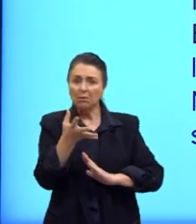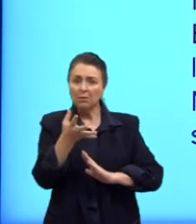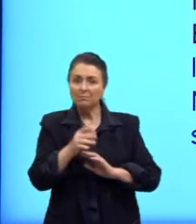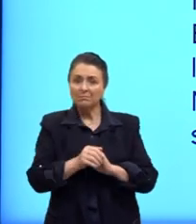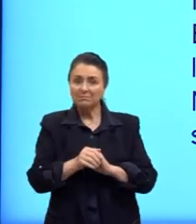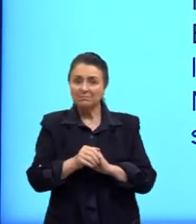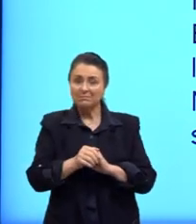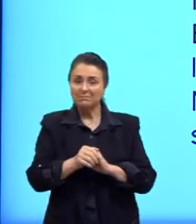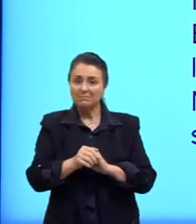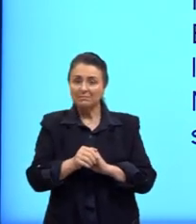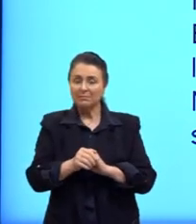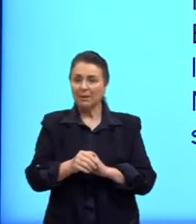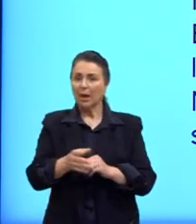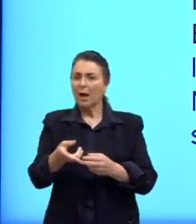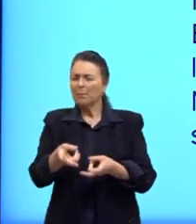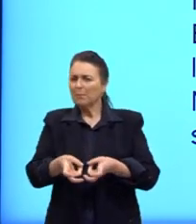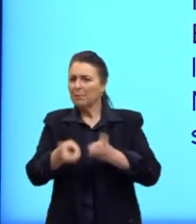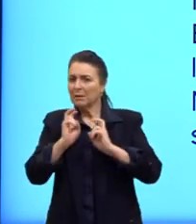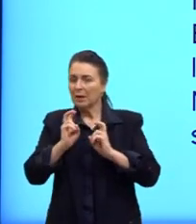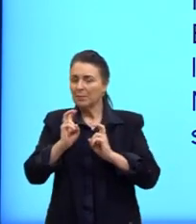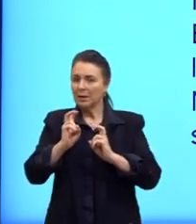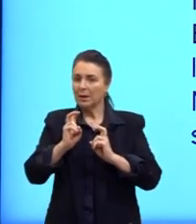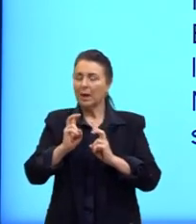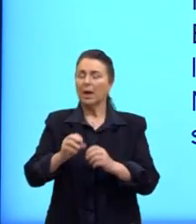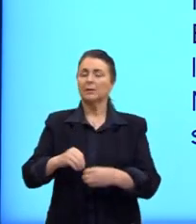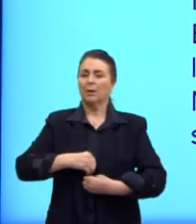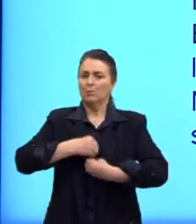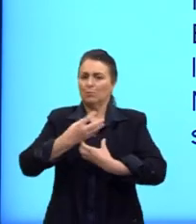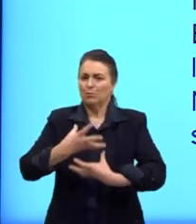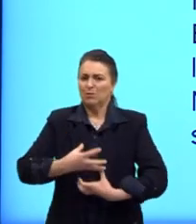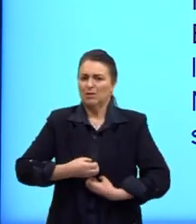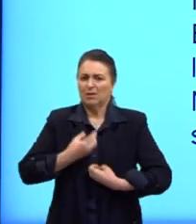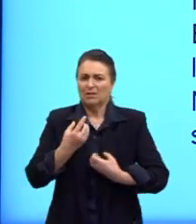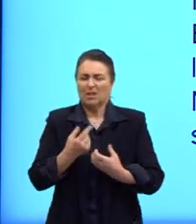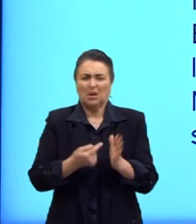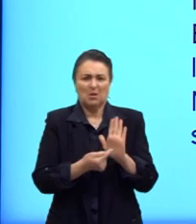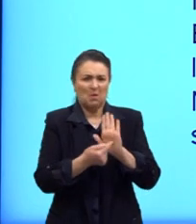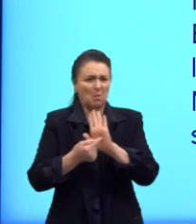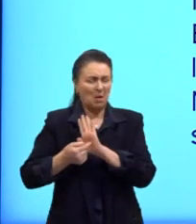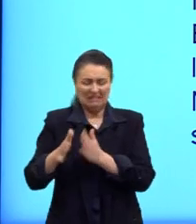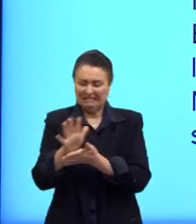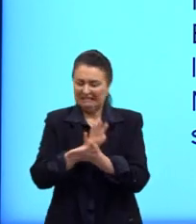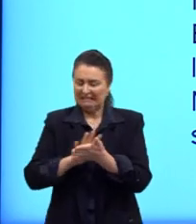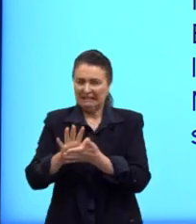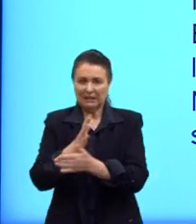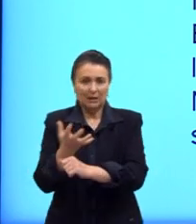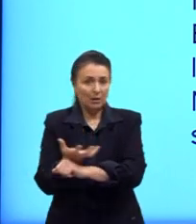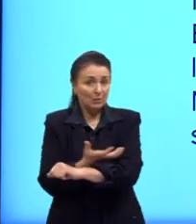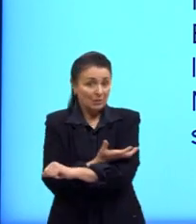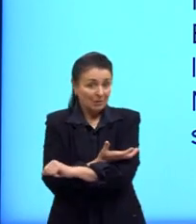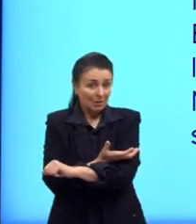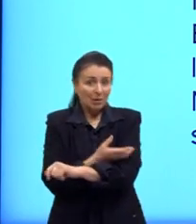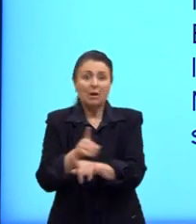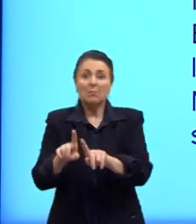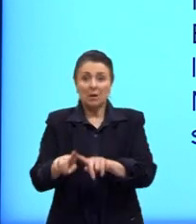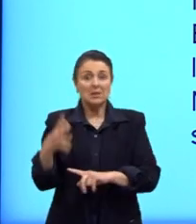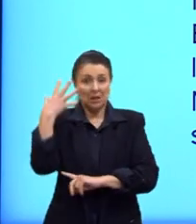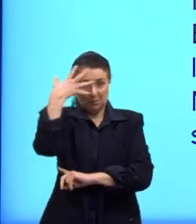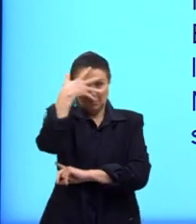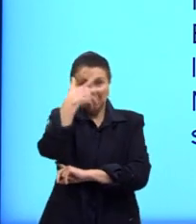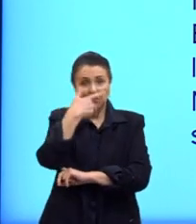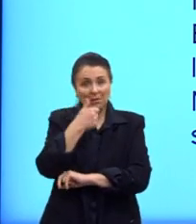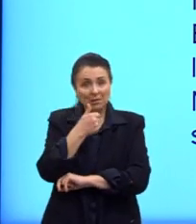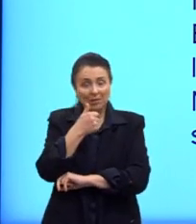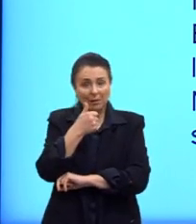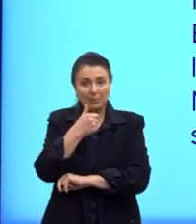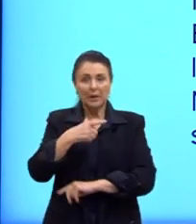Então, para vocês notarem que essa poesia realmente ela não nos passa sem questões muito emocionais. Mas não quer dizer que ela não seja bonita, não quer dizer